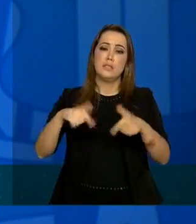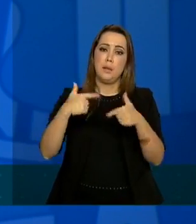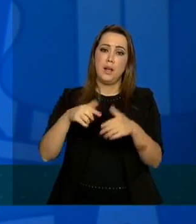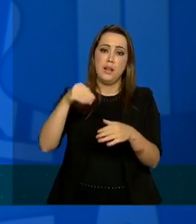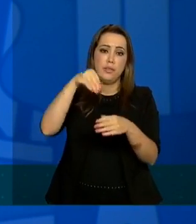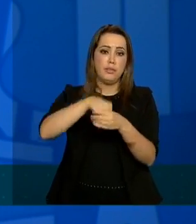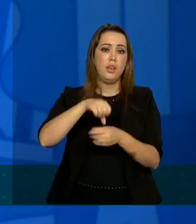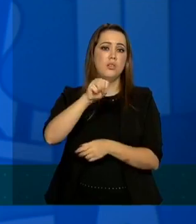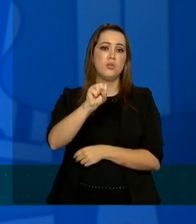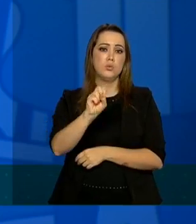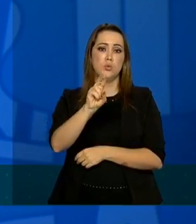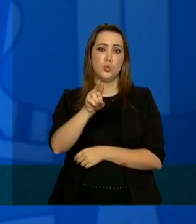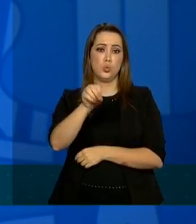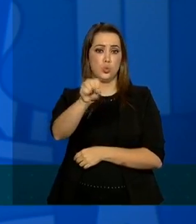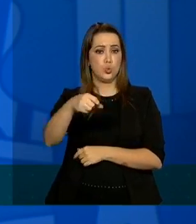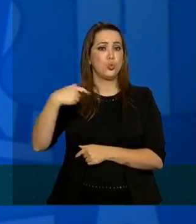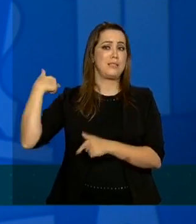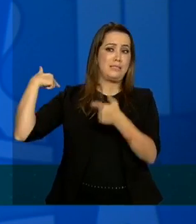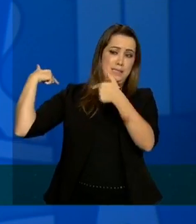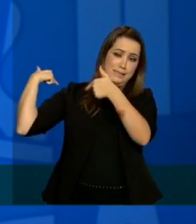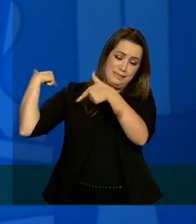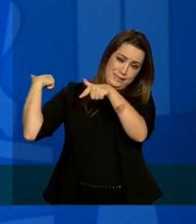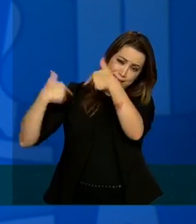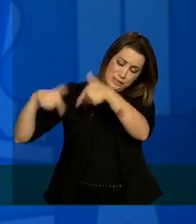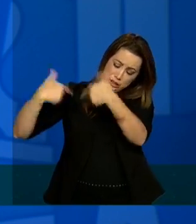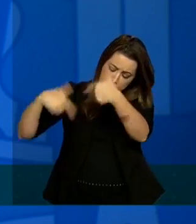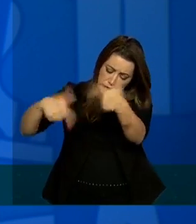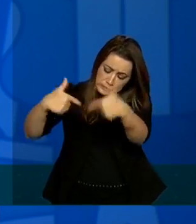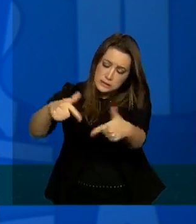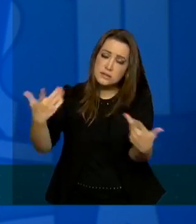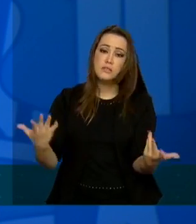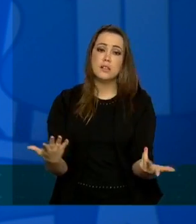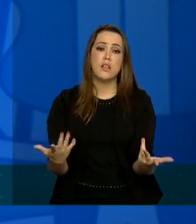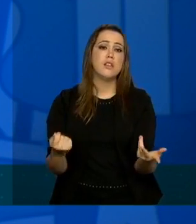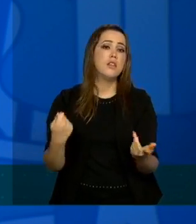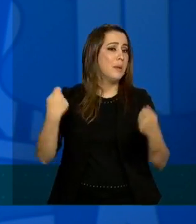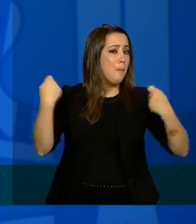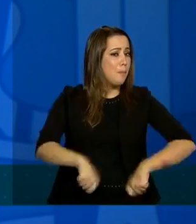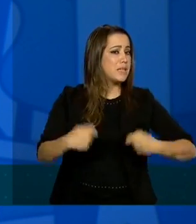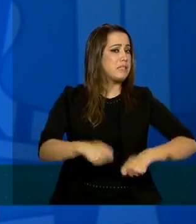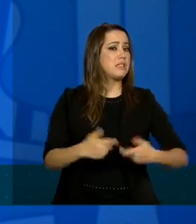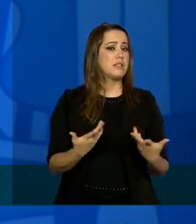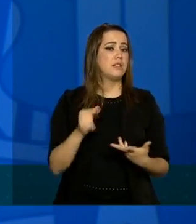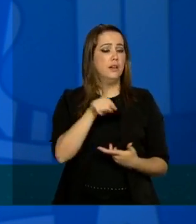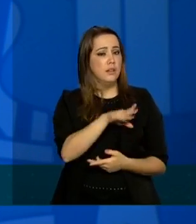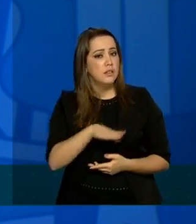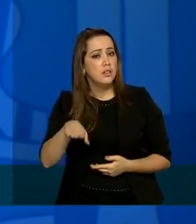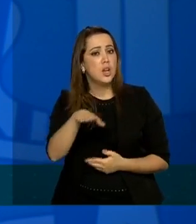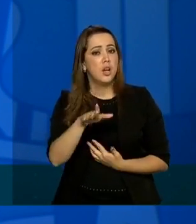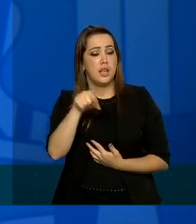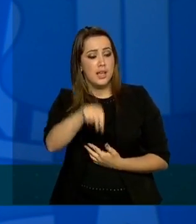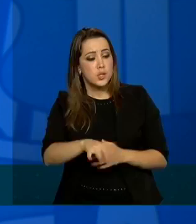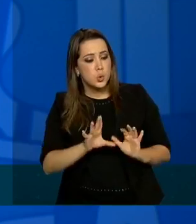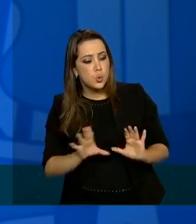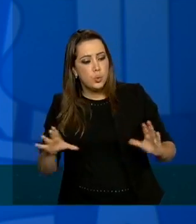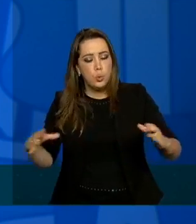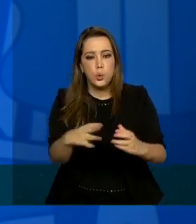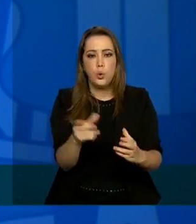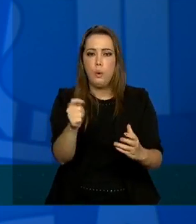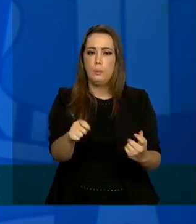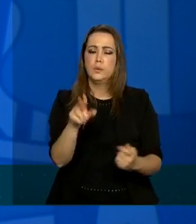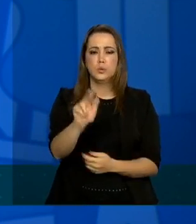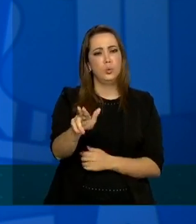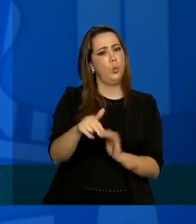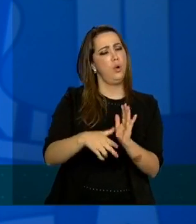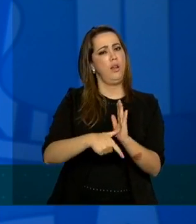sobrecarregado e isso tem exigido muito numa dimensão que acho que nunca pelo menos essa geração já passou em